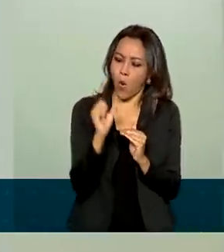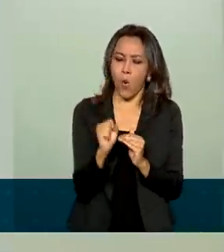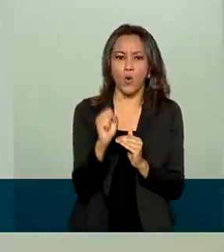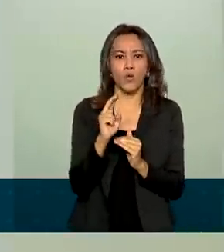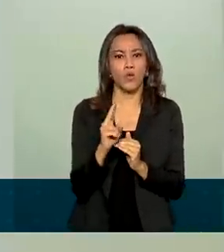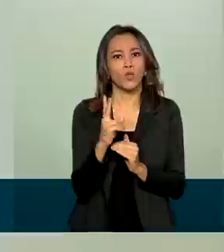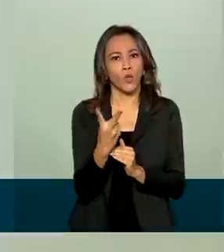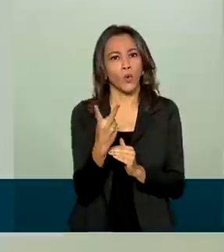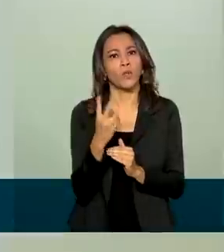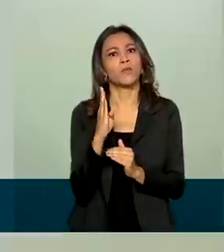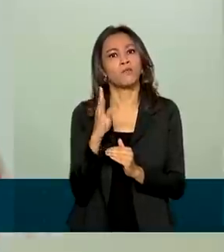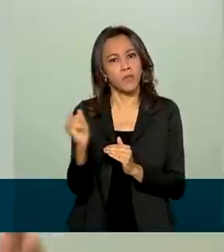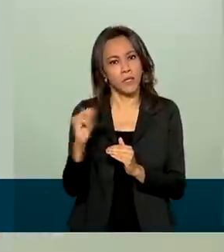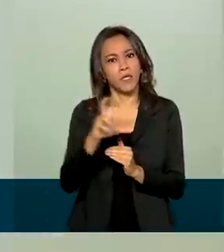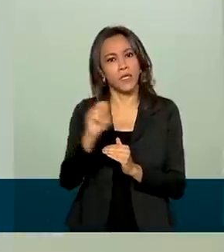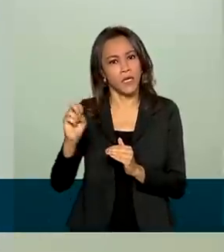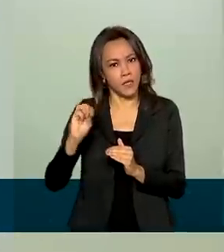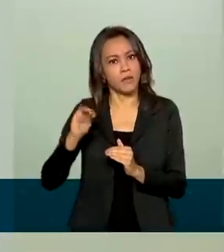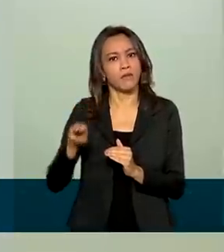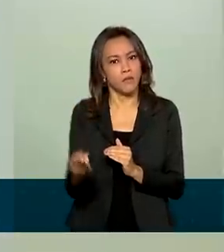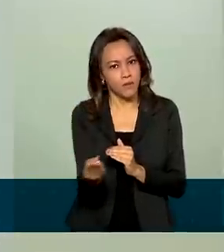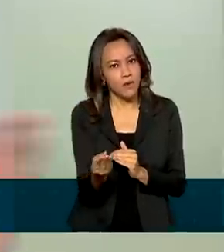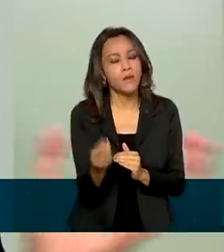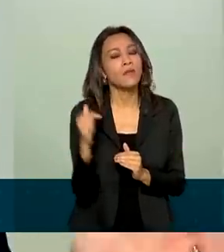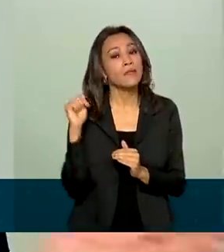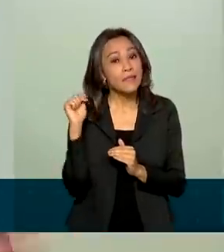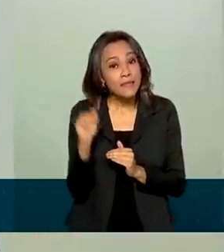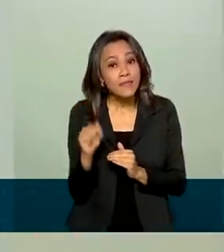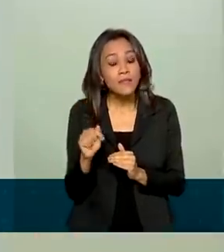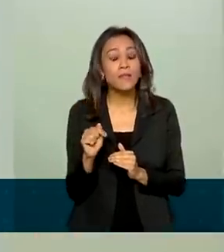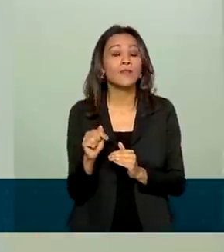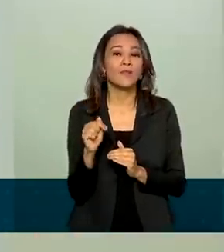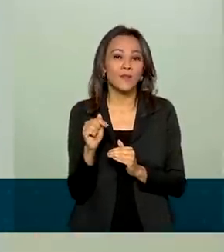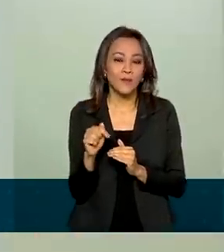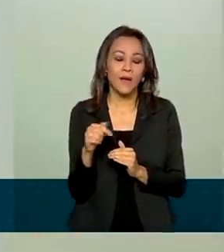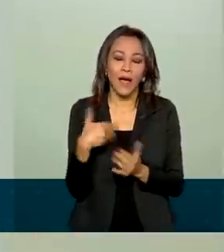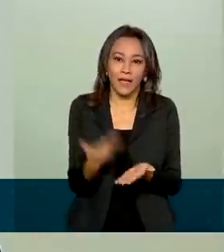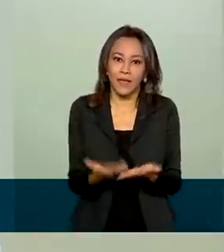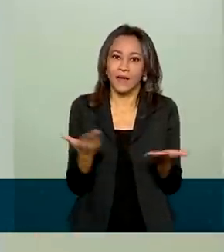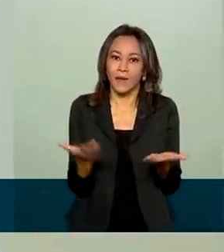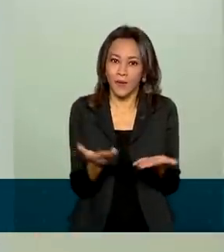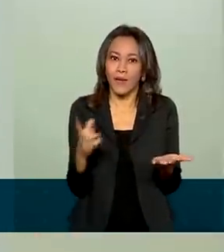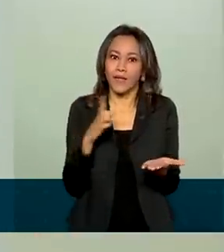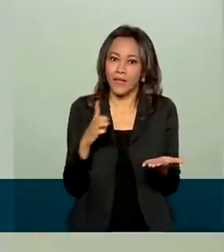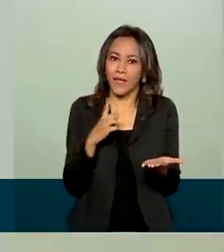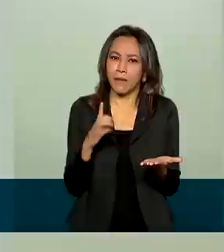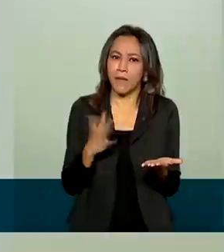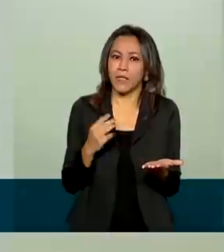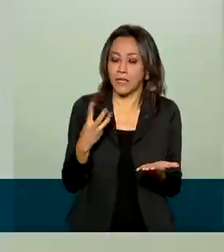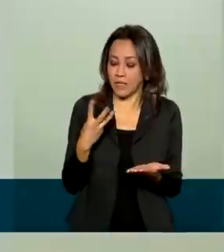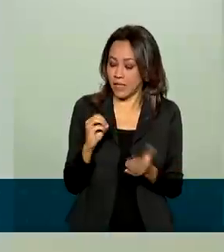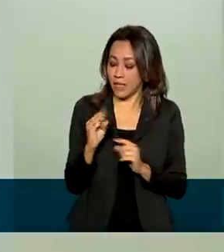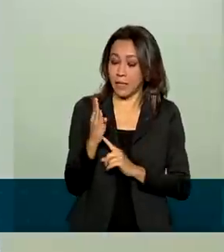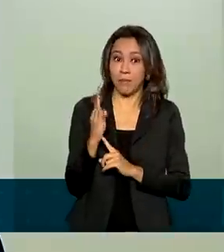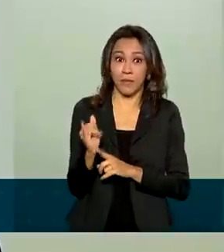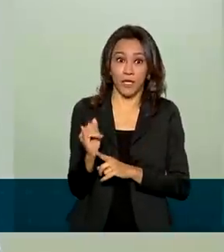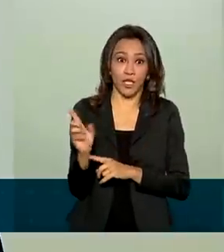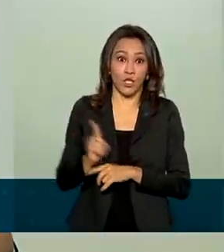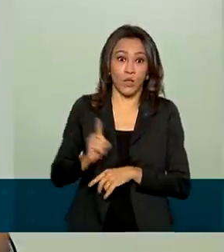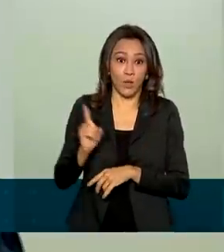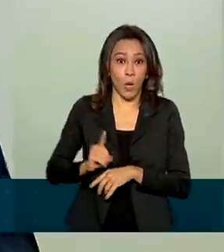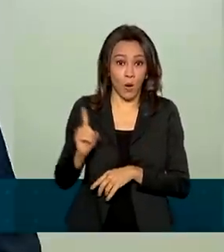torno de 2 bilhões e meio, que no total acaba gerando, até o presente momento, alguma coisa em torno de 30 bilhões de dólares.